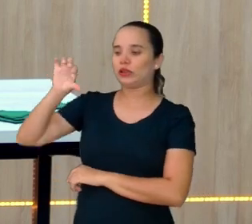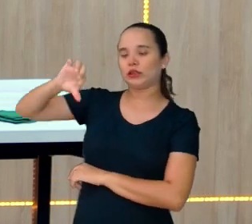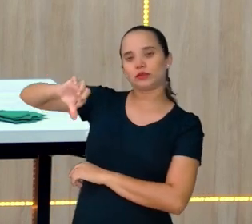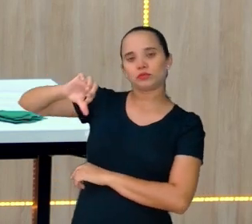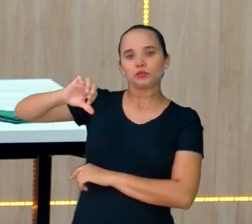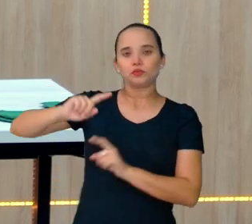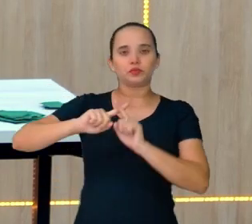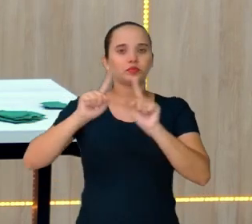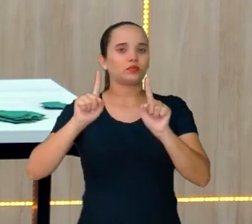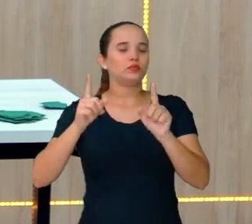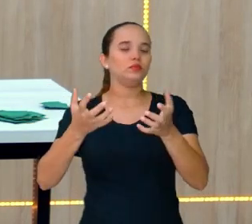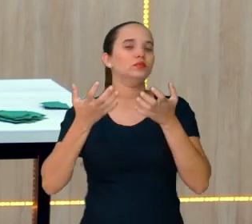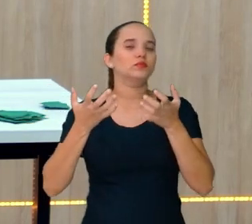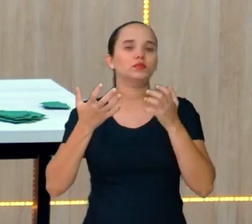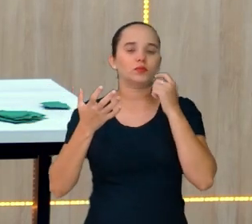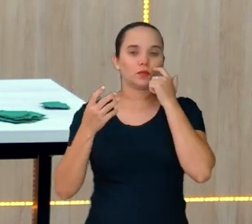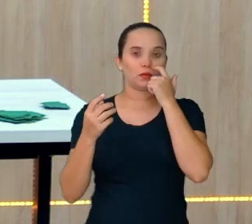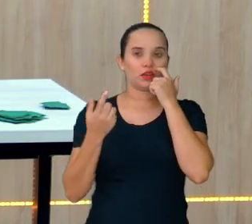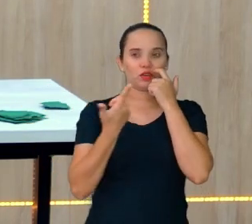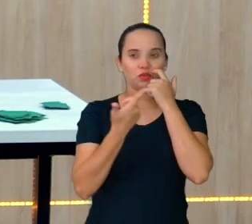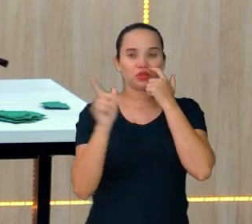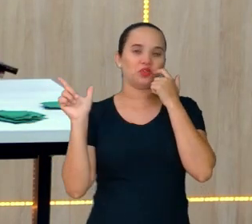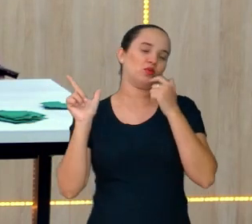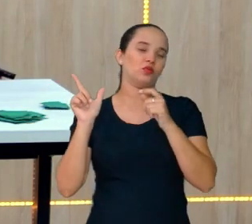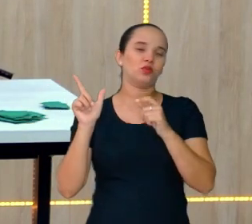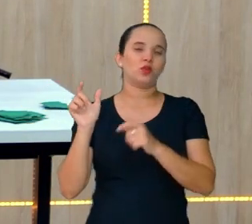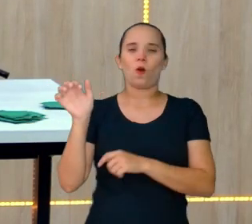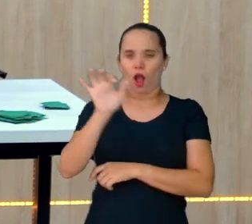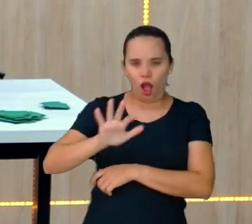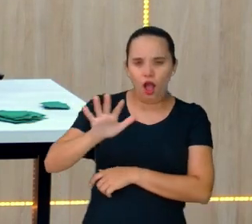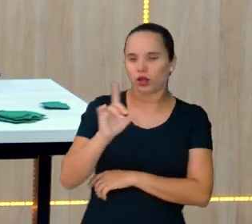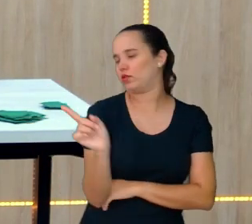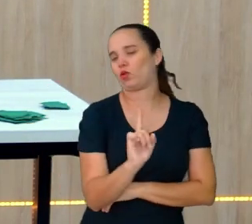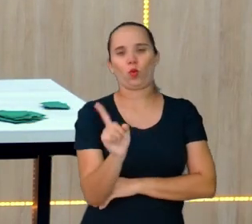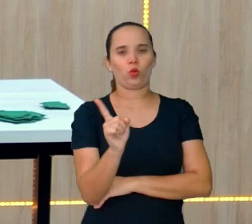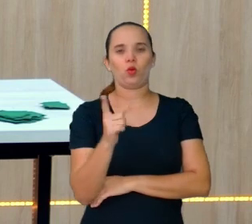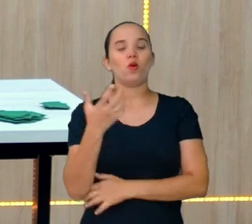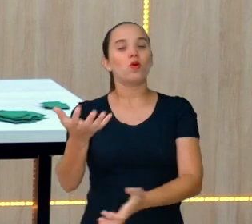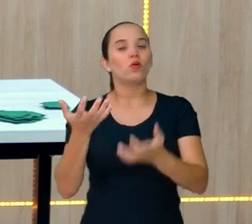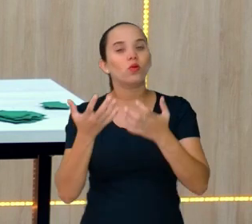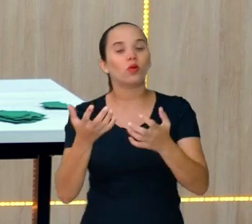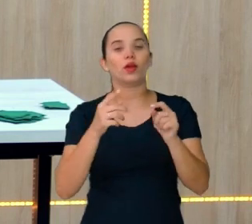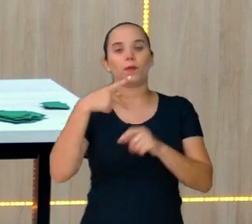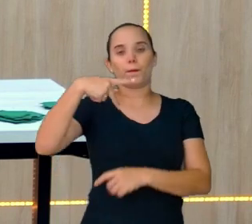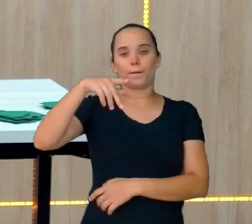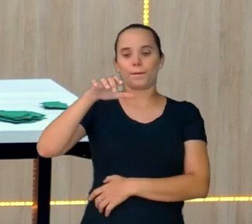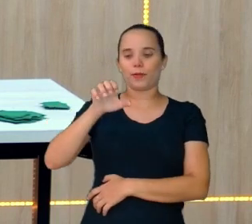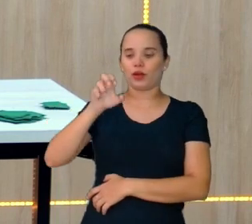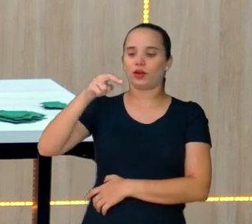Mas o que eu quero não é a área do terceiro, como foi na questão anterior. Eu quero o perímetro.